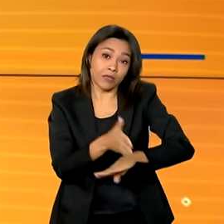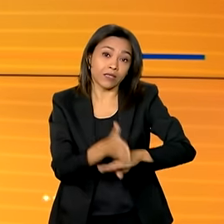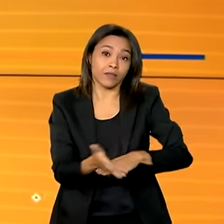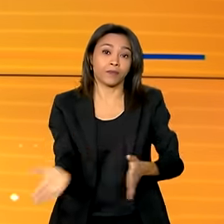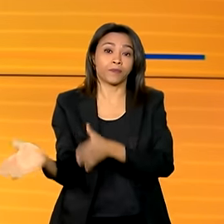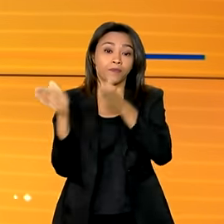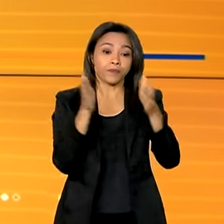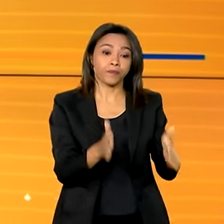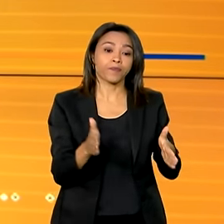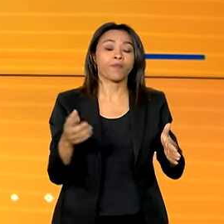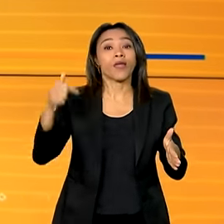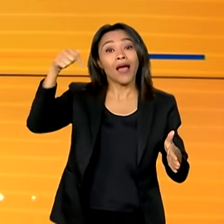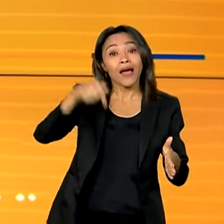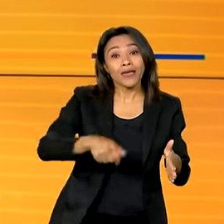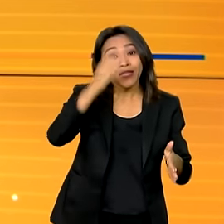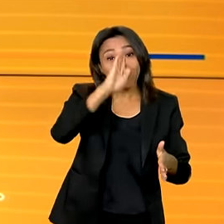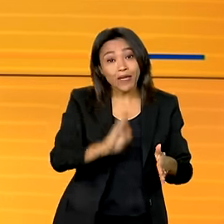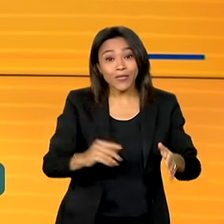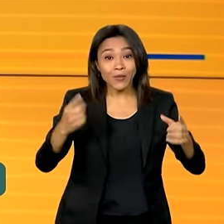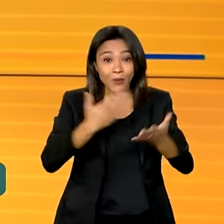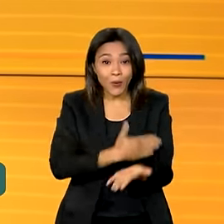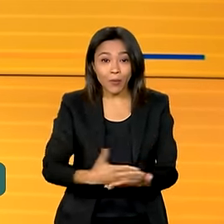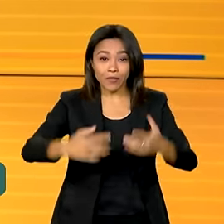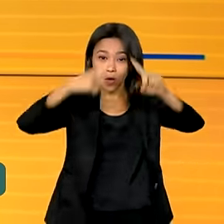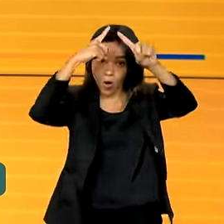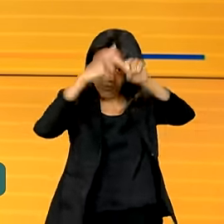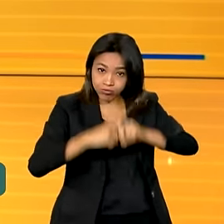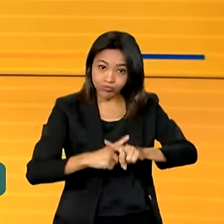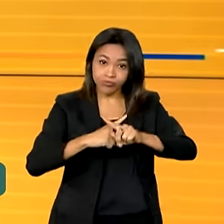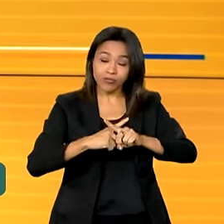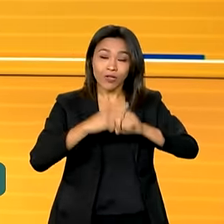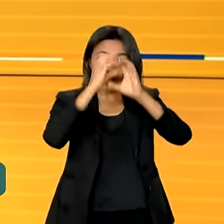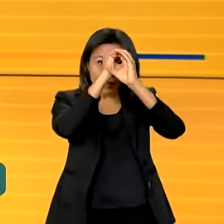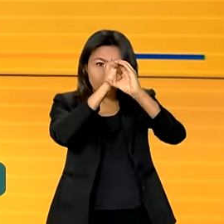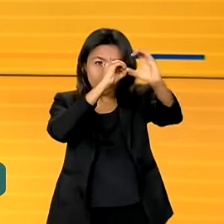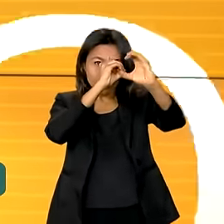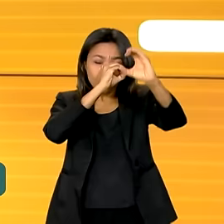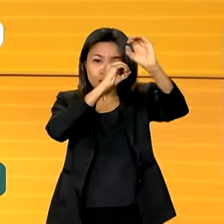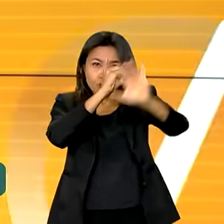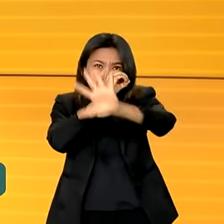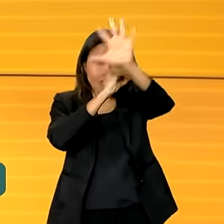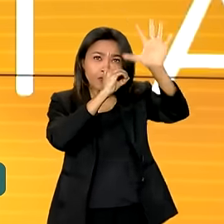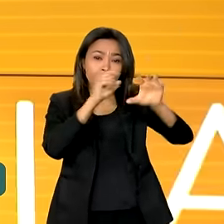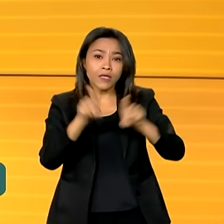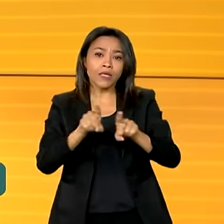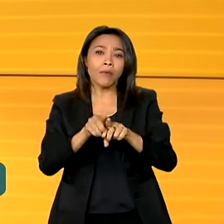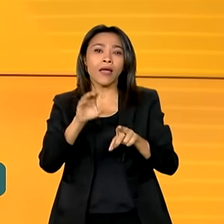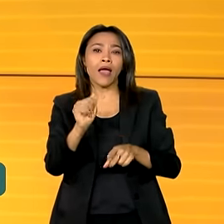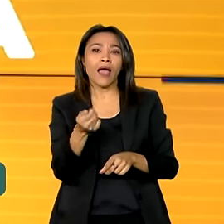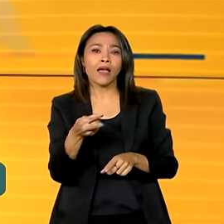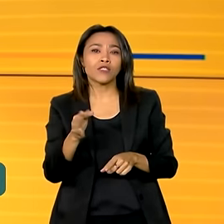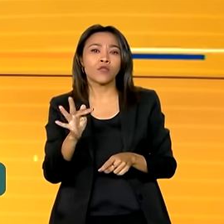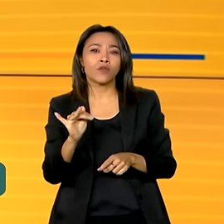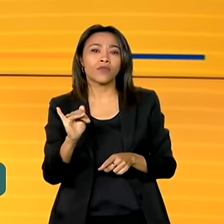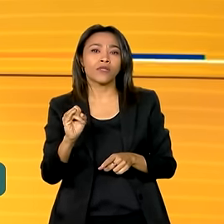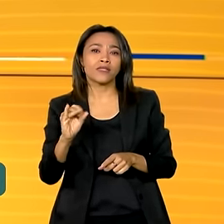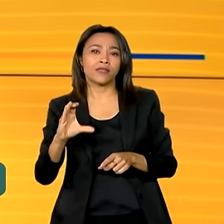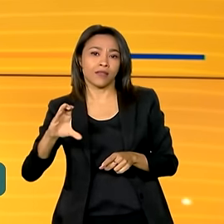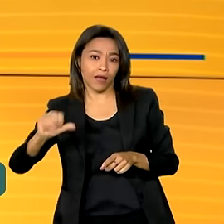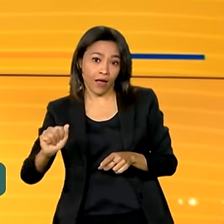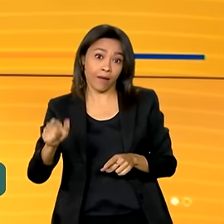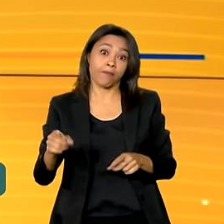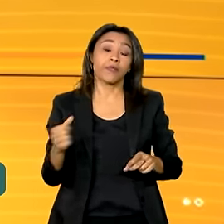começou aqui no Brasil a Olimpíada Internacional de Astronomia e Astrofísica. Cerca de 300 estudantes e